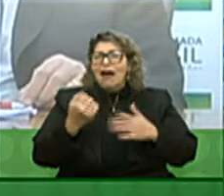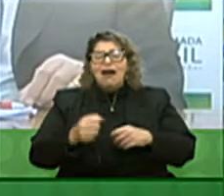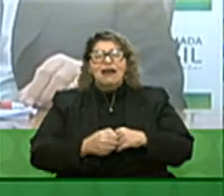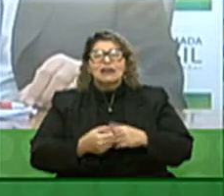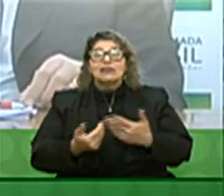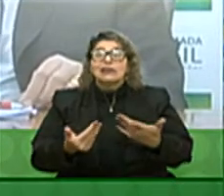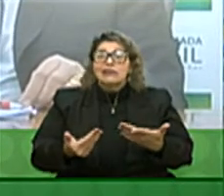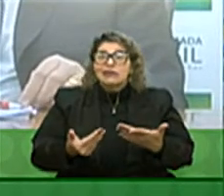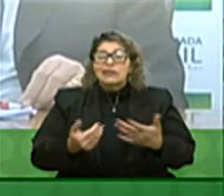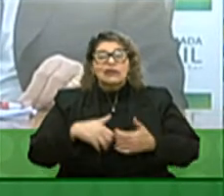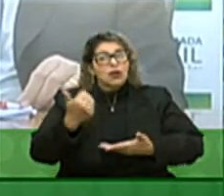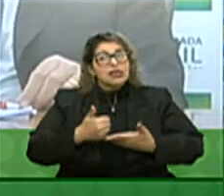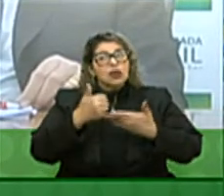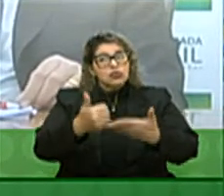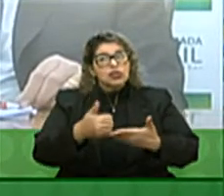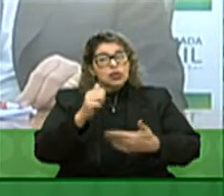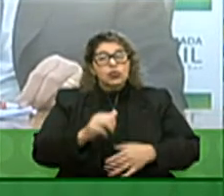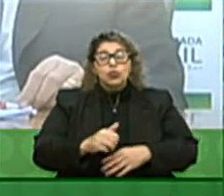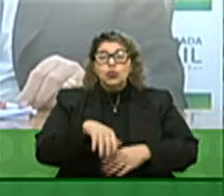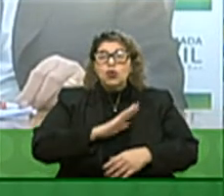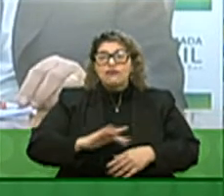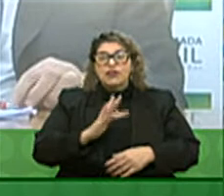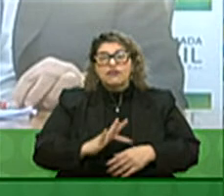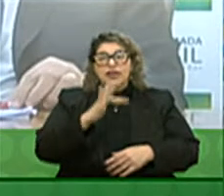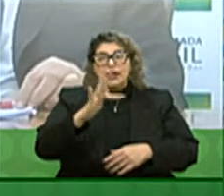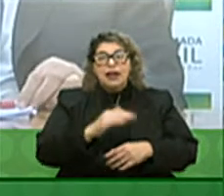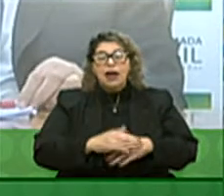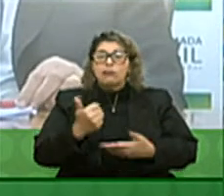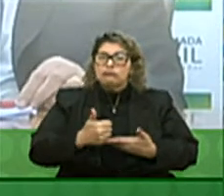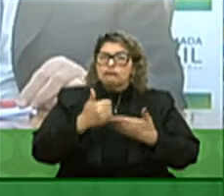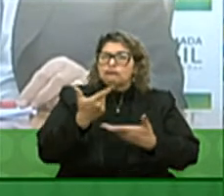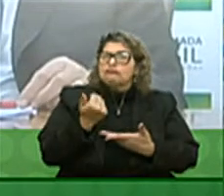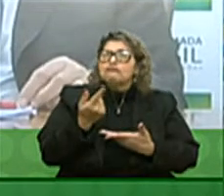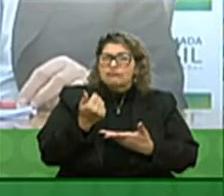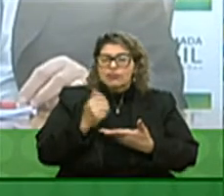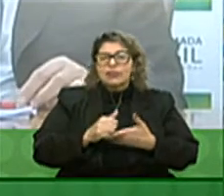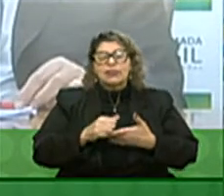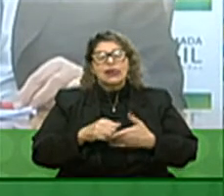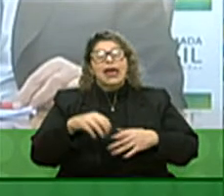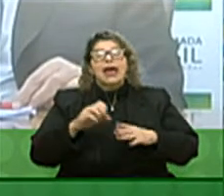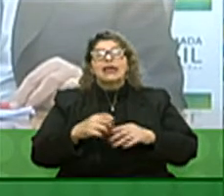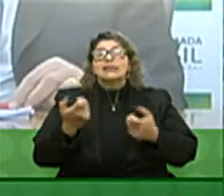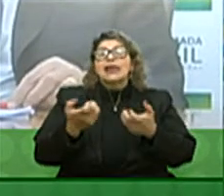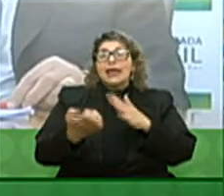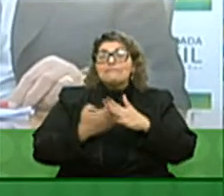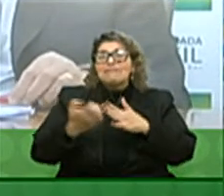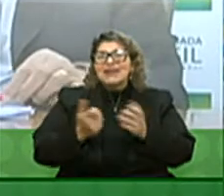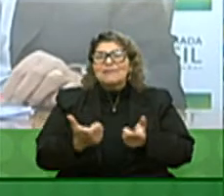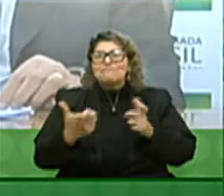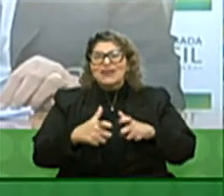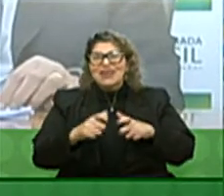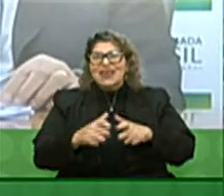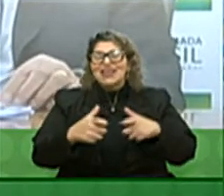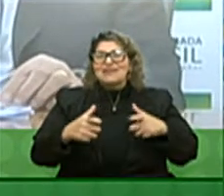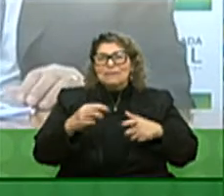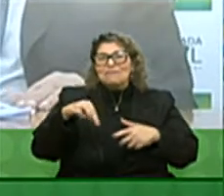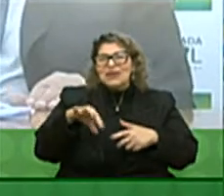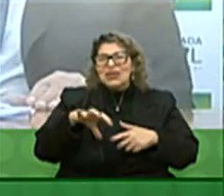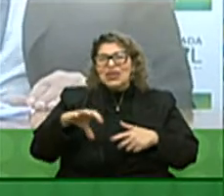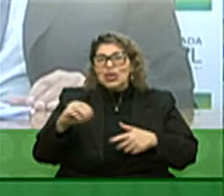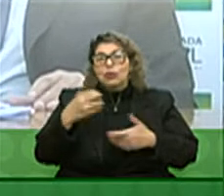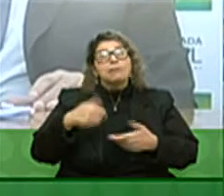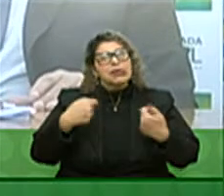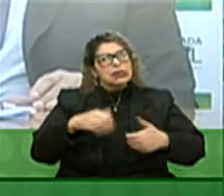esse auxílio do governo federal foi extremamente importante e também as micro e pequenas empresas que precisam esse